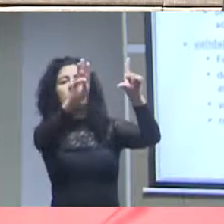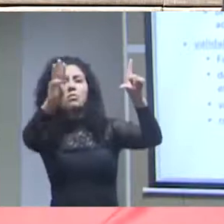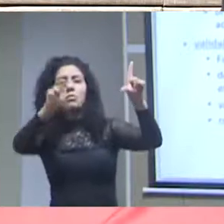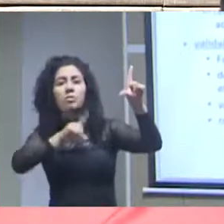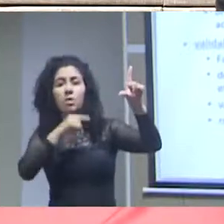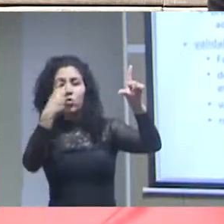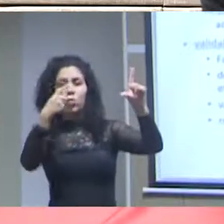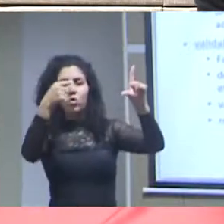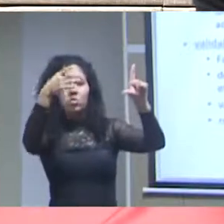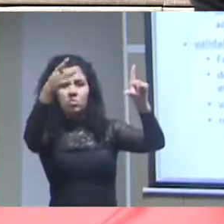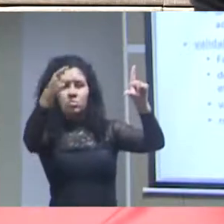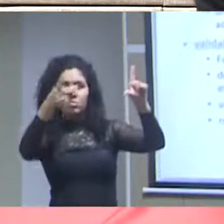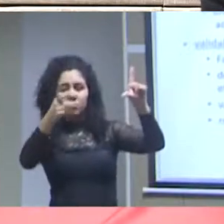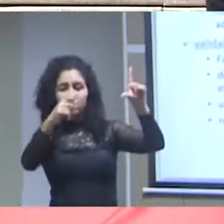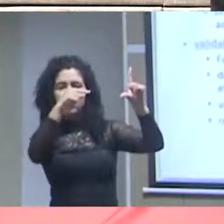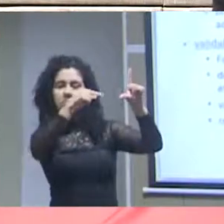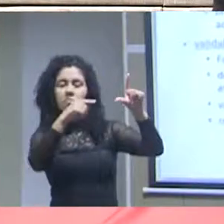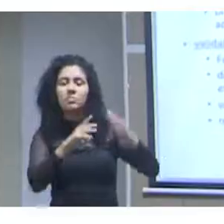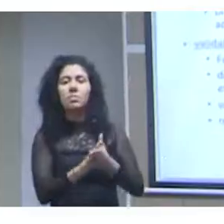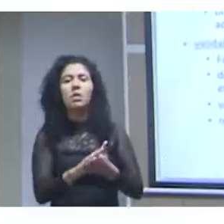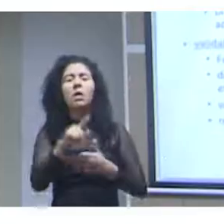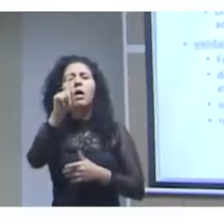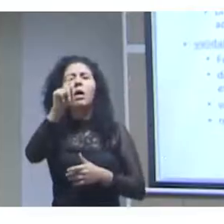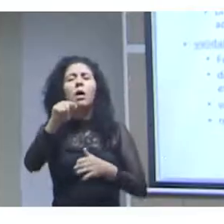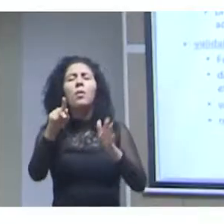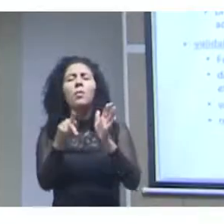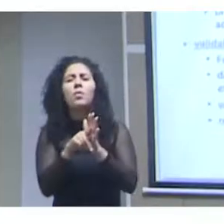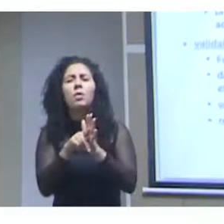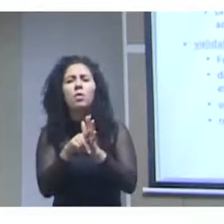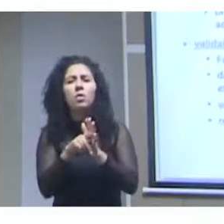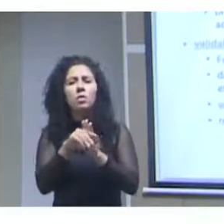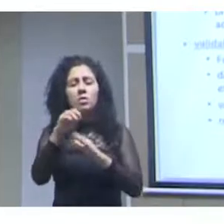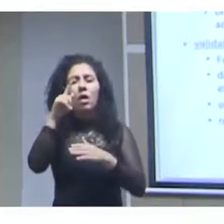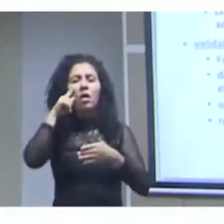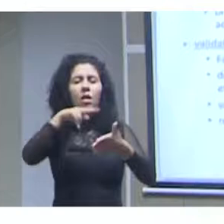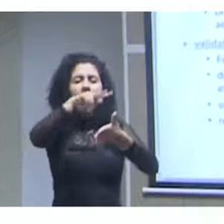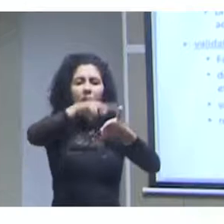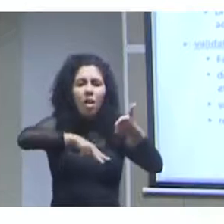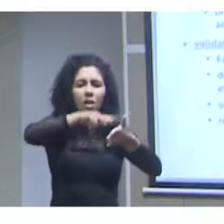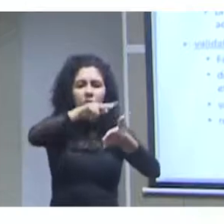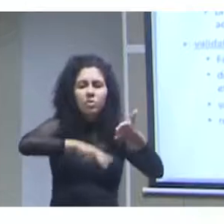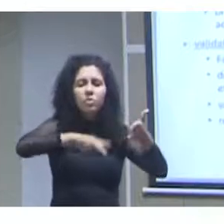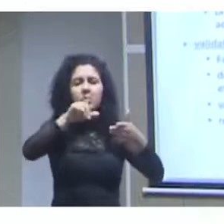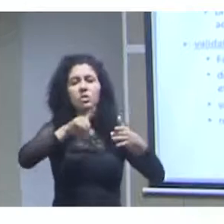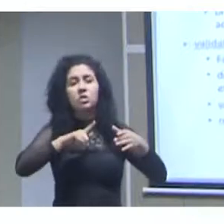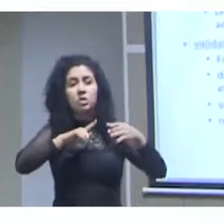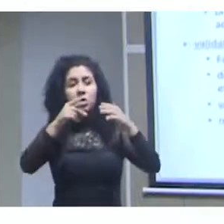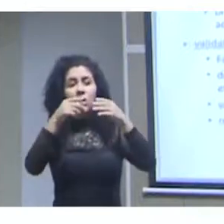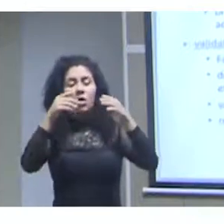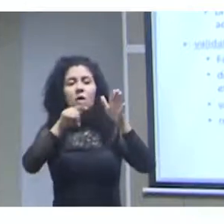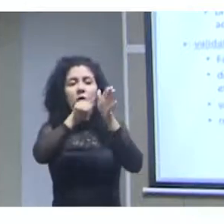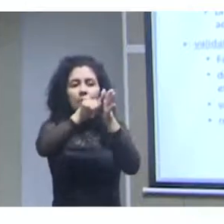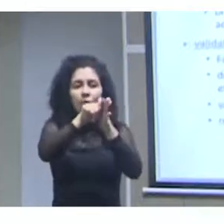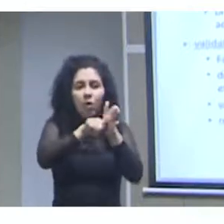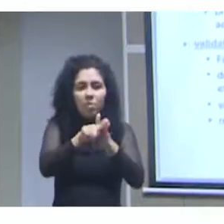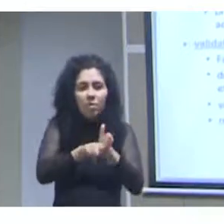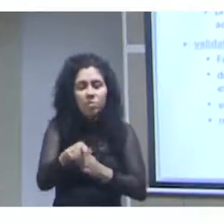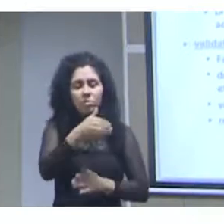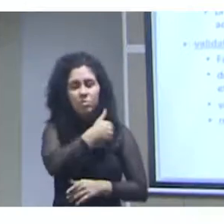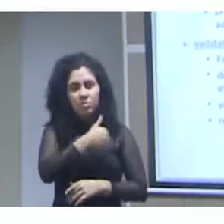um é um pacote de leitura de microdados públicos que é o microdados Brasil